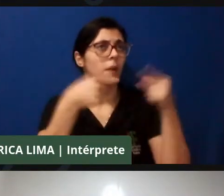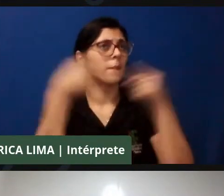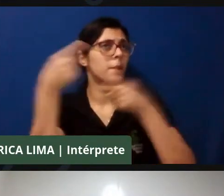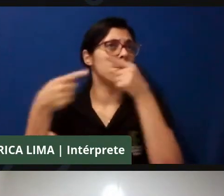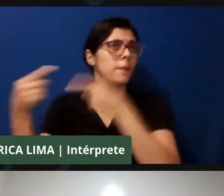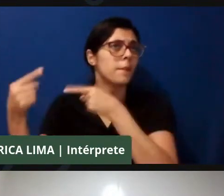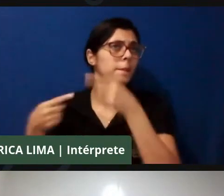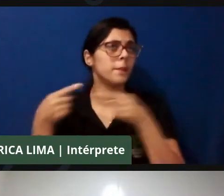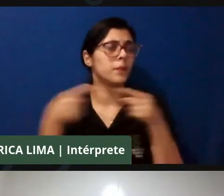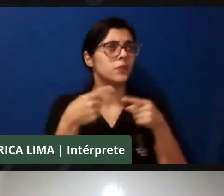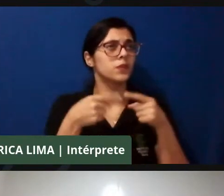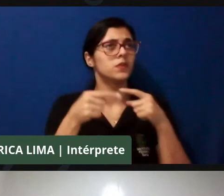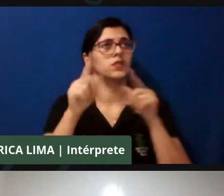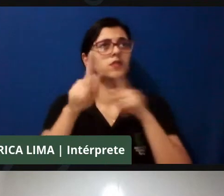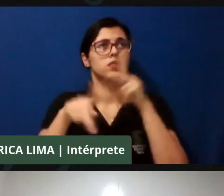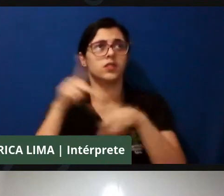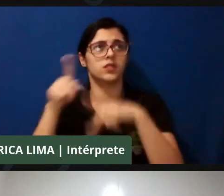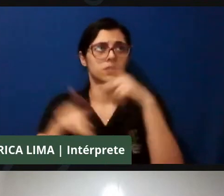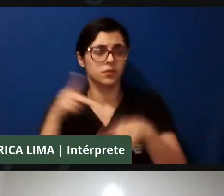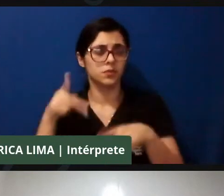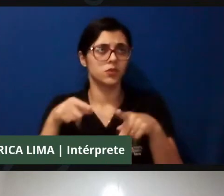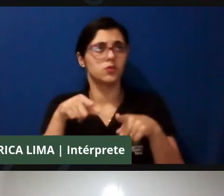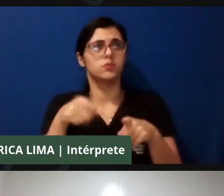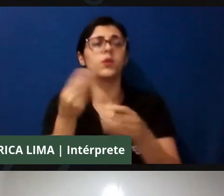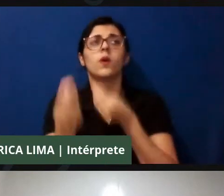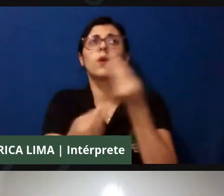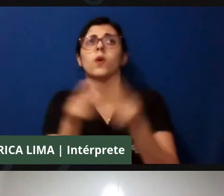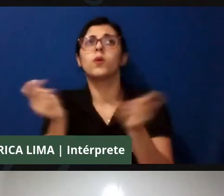nesse sentido, que vai beneficiar